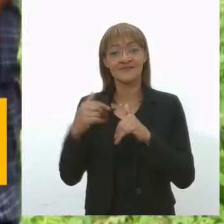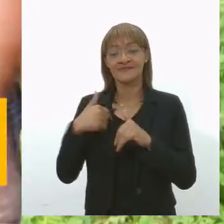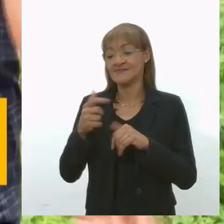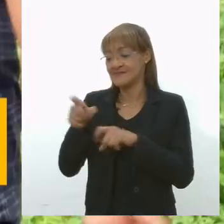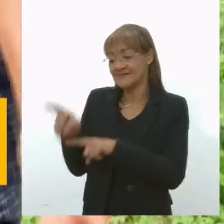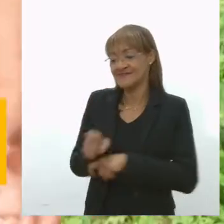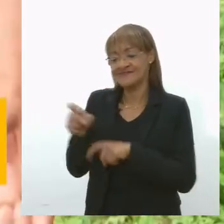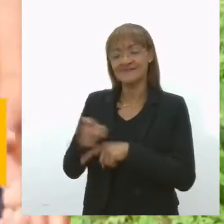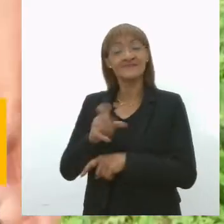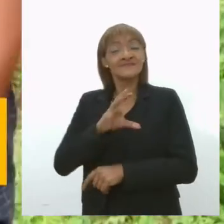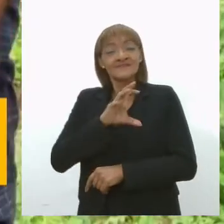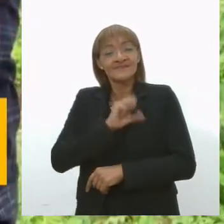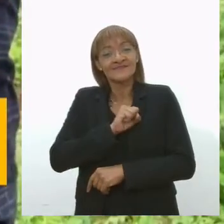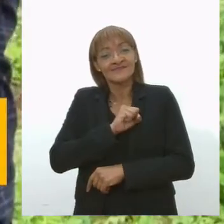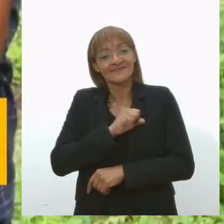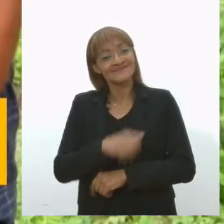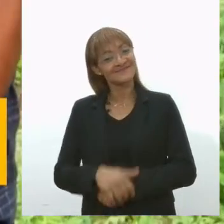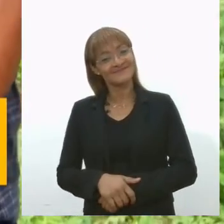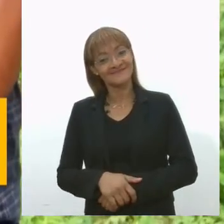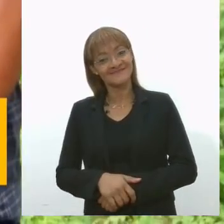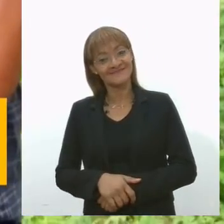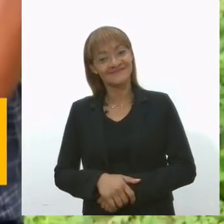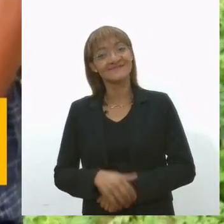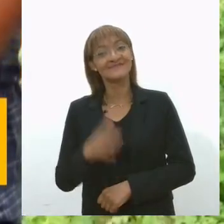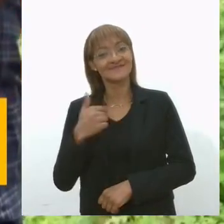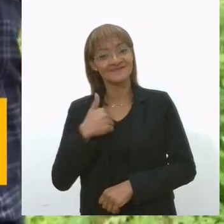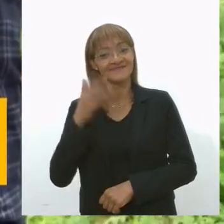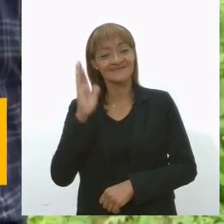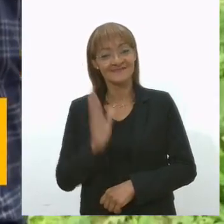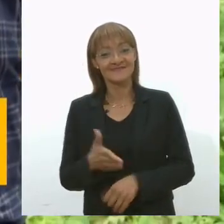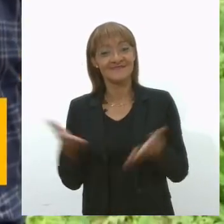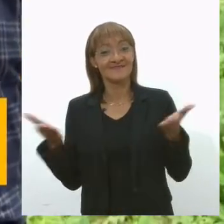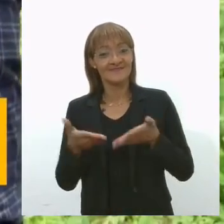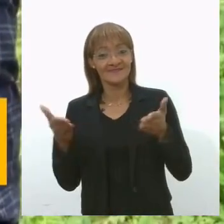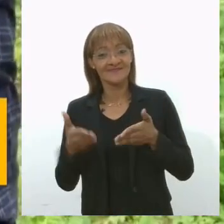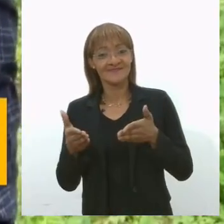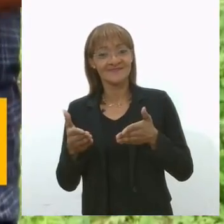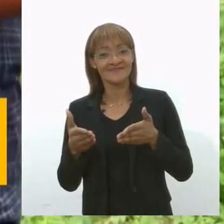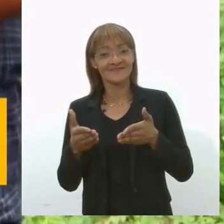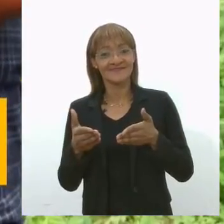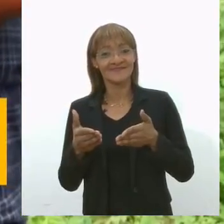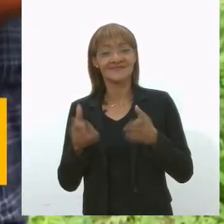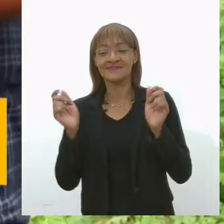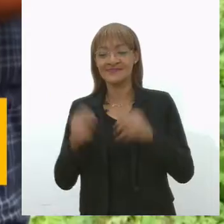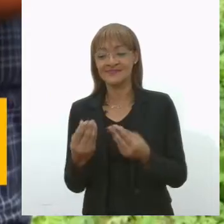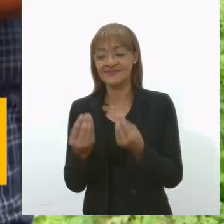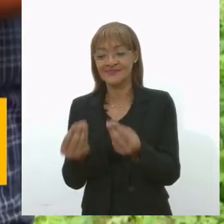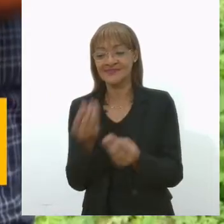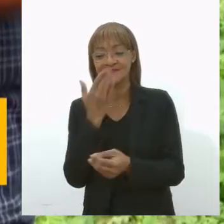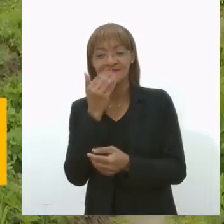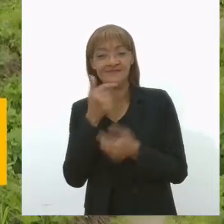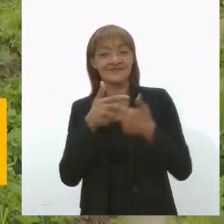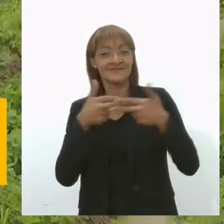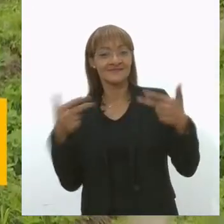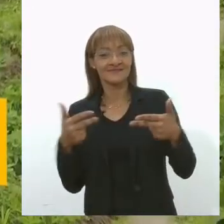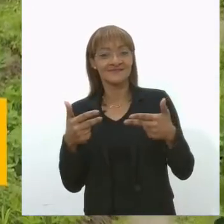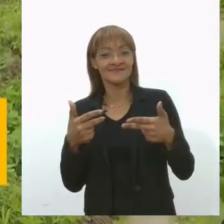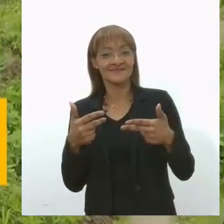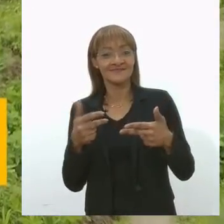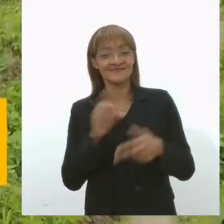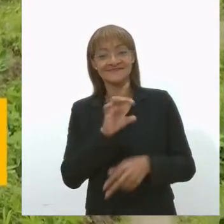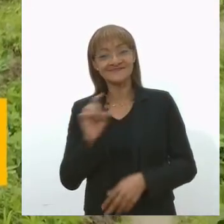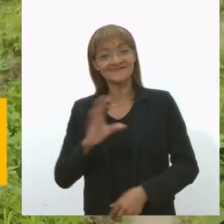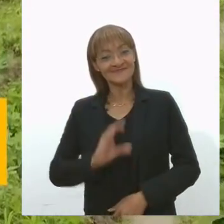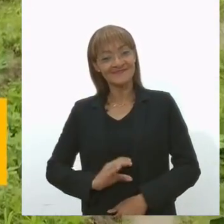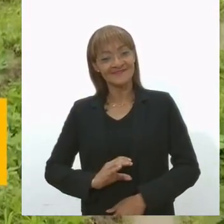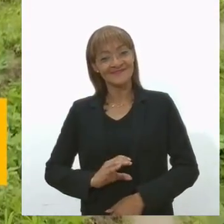dizer, porque é uma labuta que os agricultores hoje não sabem muito bem, que é quem bota os alimentos na mesa do cidadão. Desde